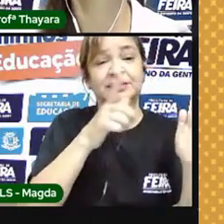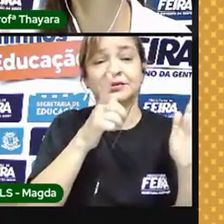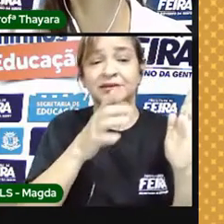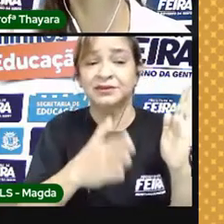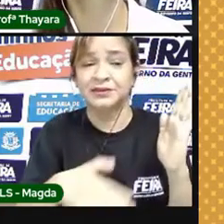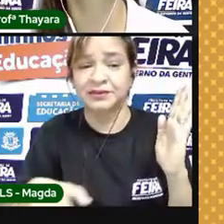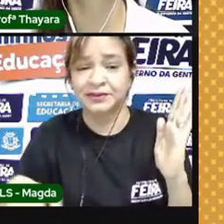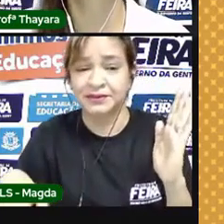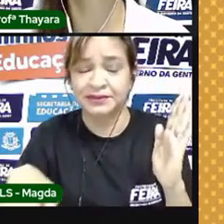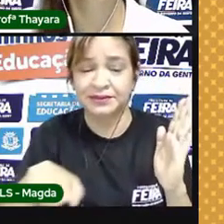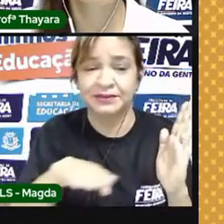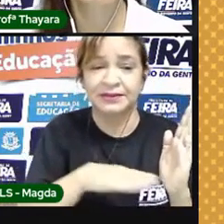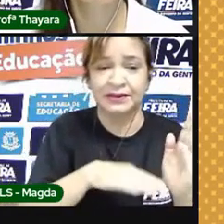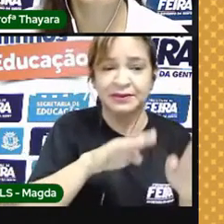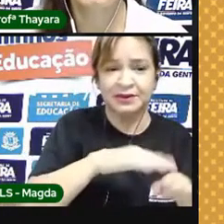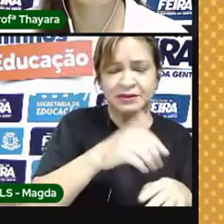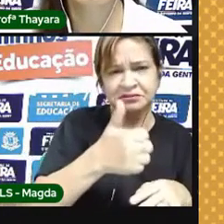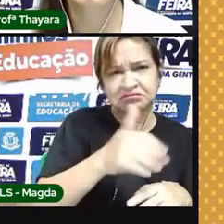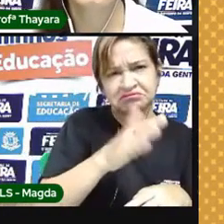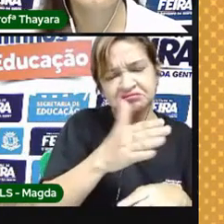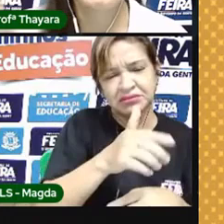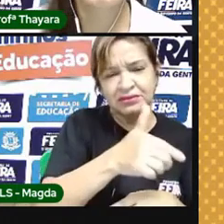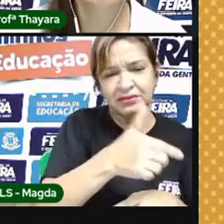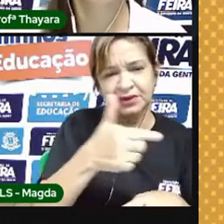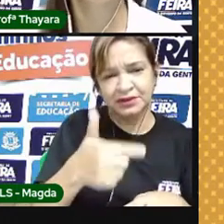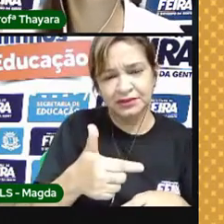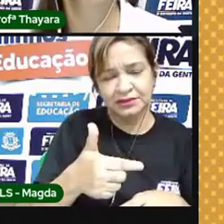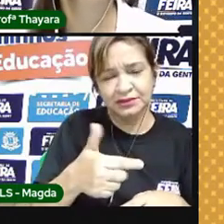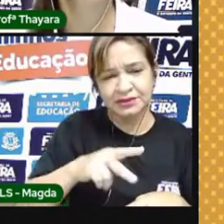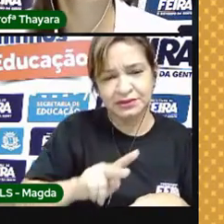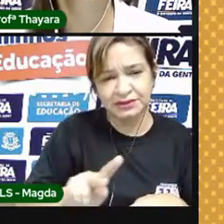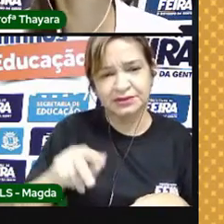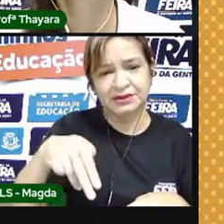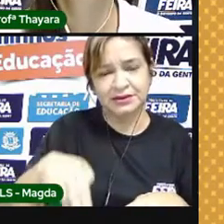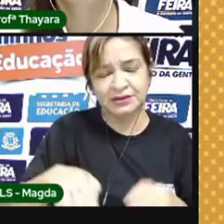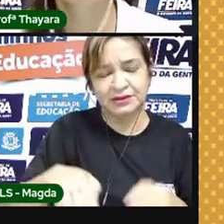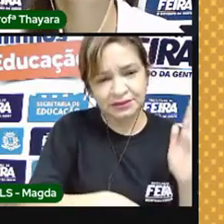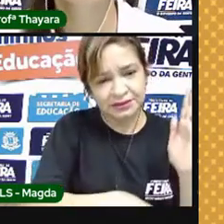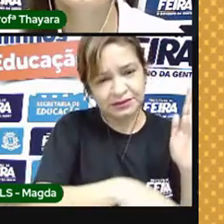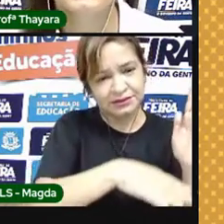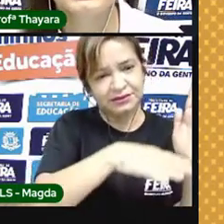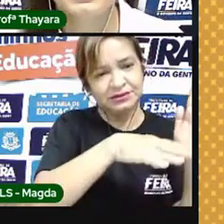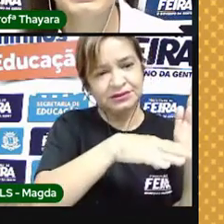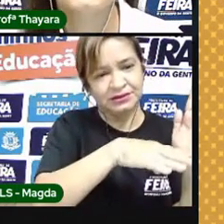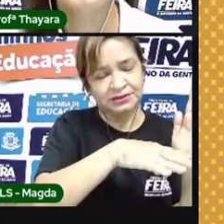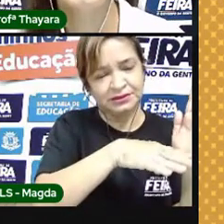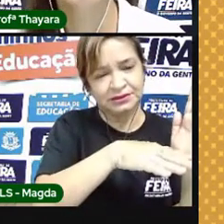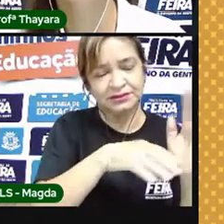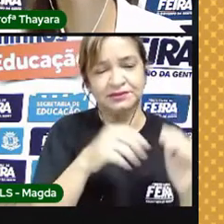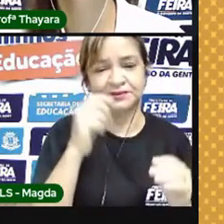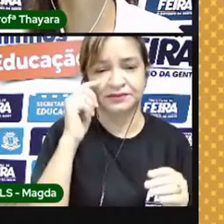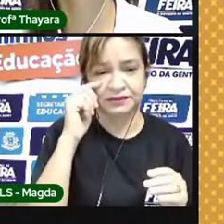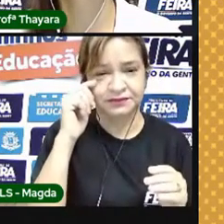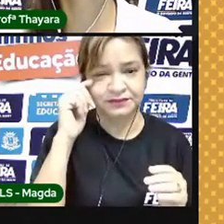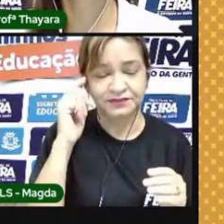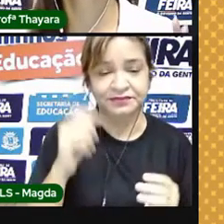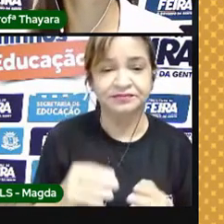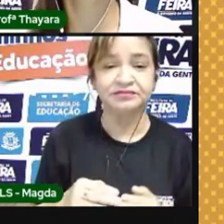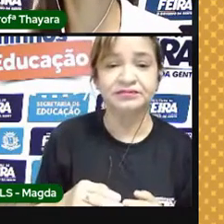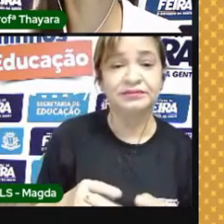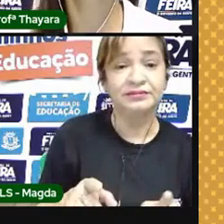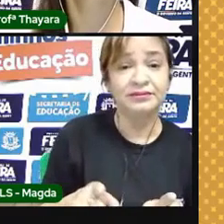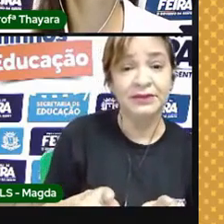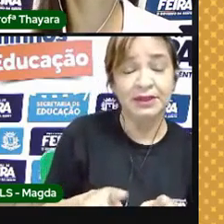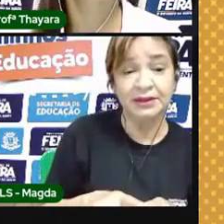até mais ou menos 12 quilômetros de altura. Então, essa seria a extensão da troposfera. E